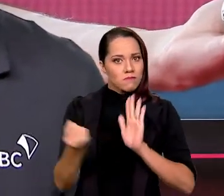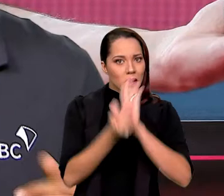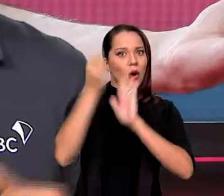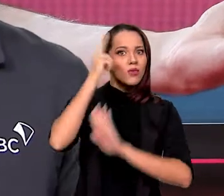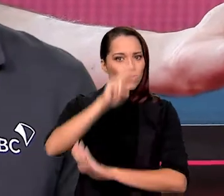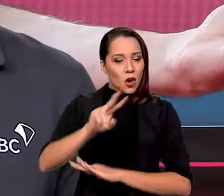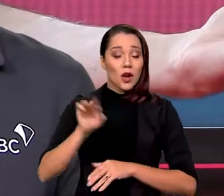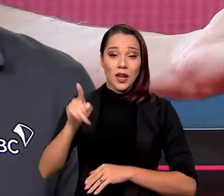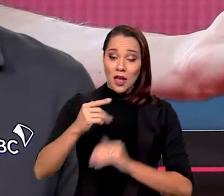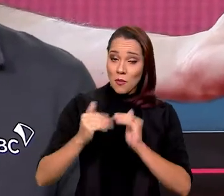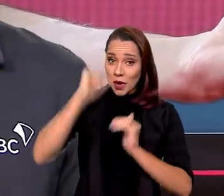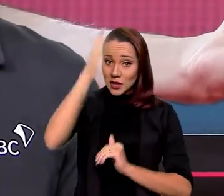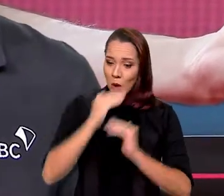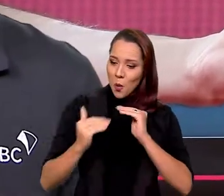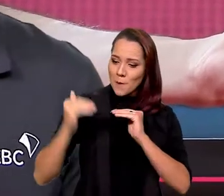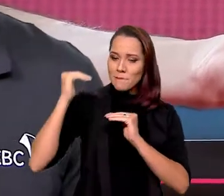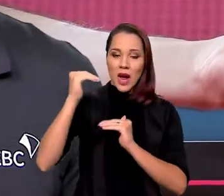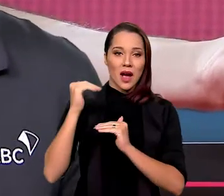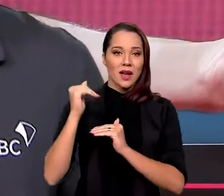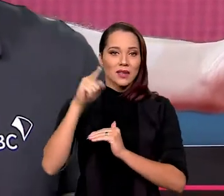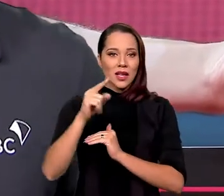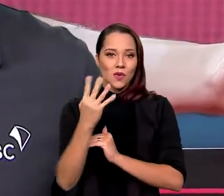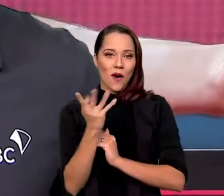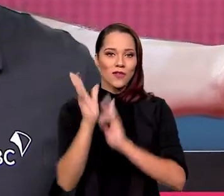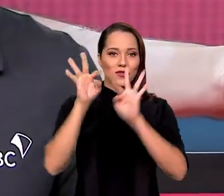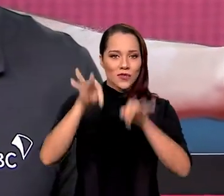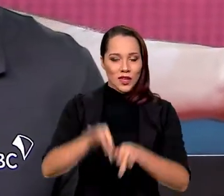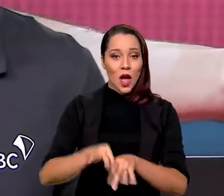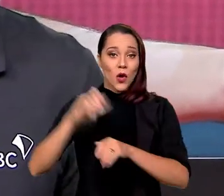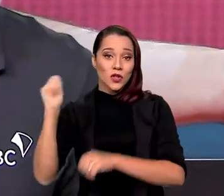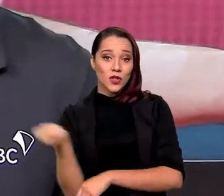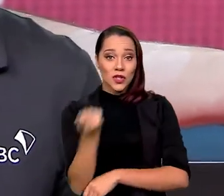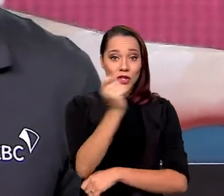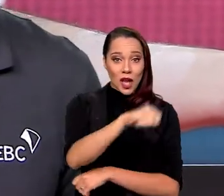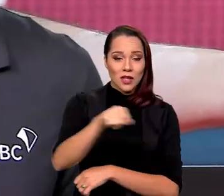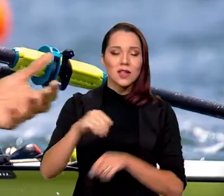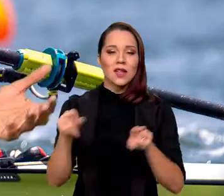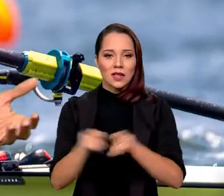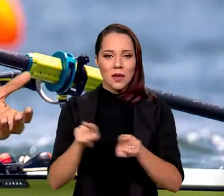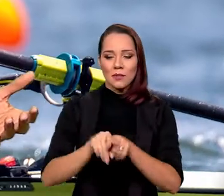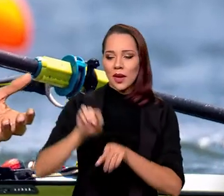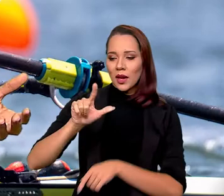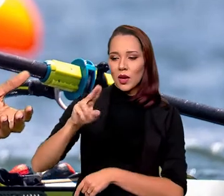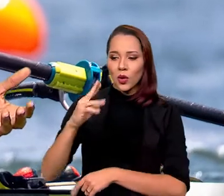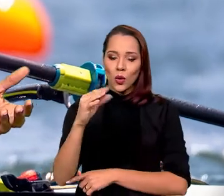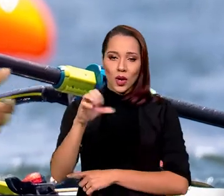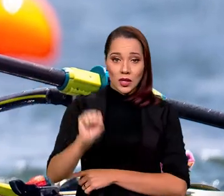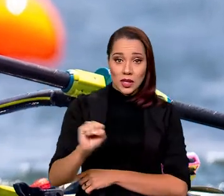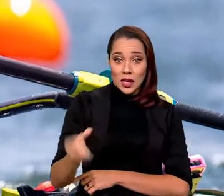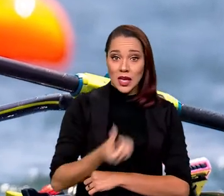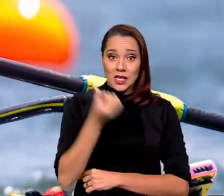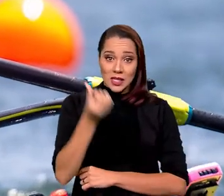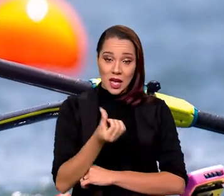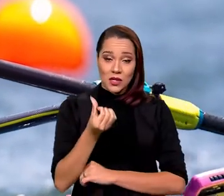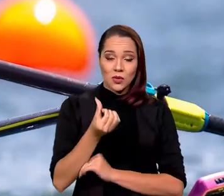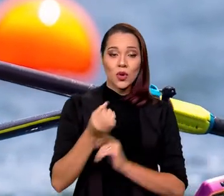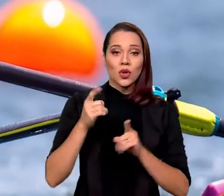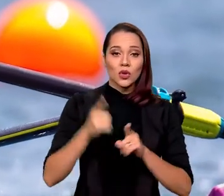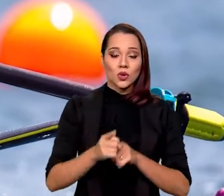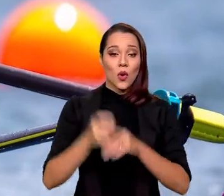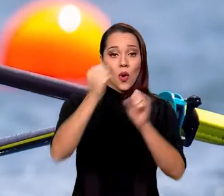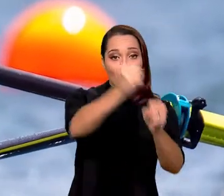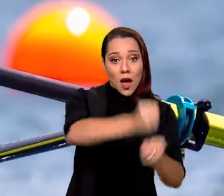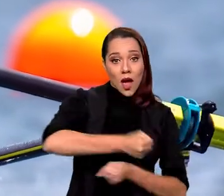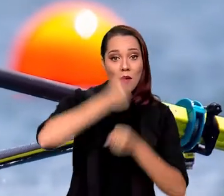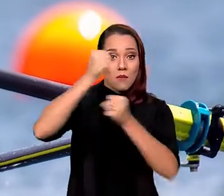história e classificou o Brasil pela primeira vez às quartas de final no tênis de mesa. Tem também o Lucas Vertaim, que ficou em sexto lugar